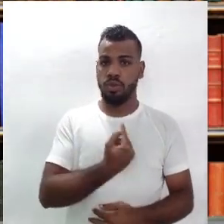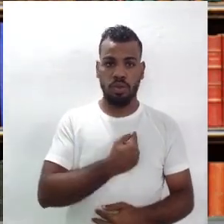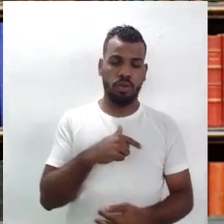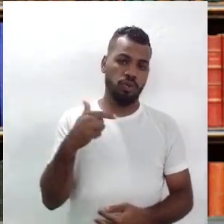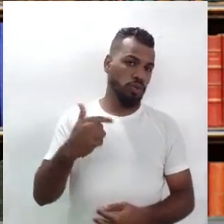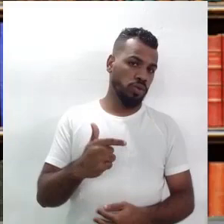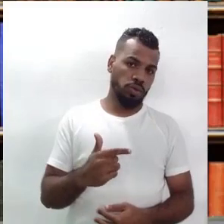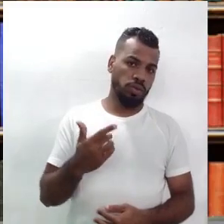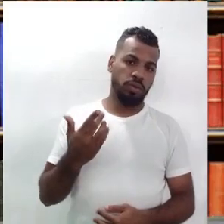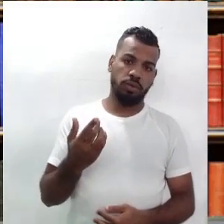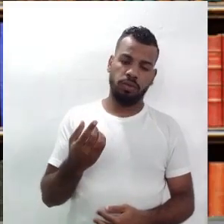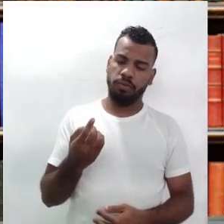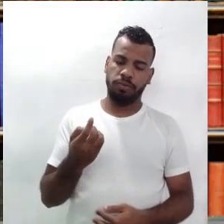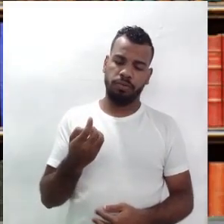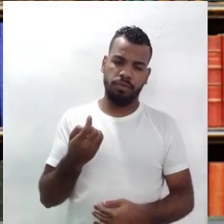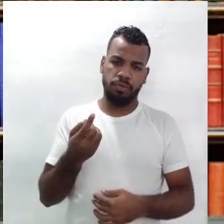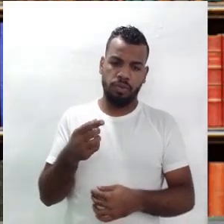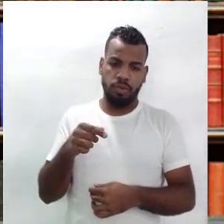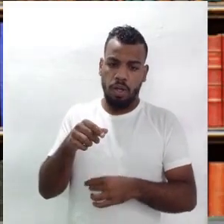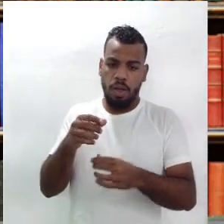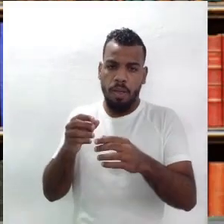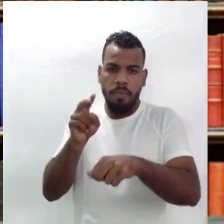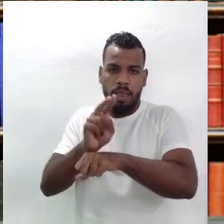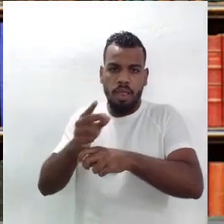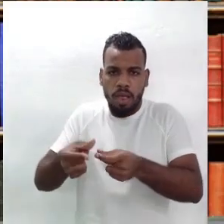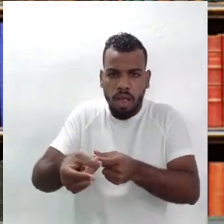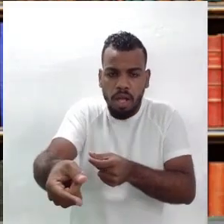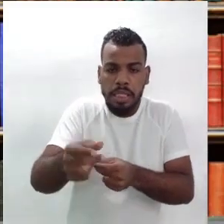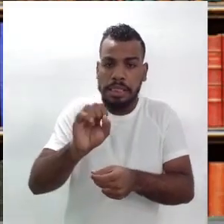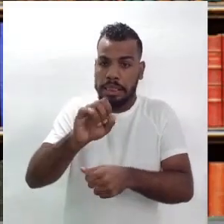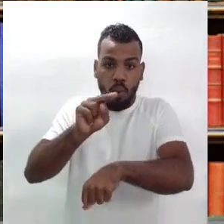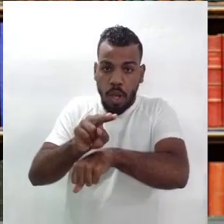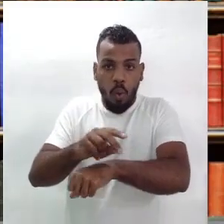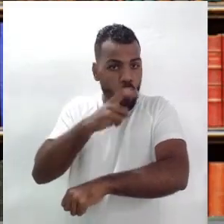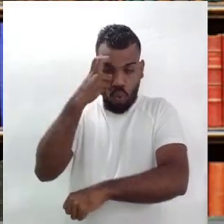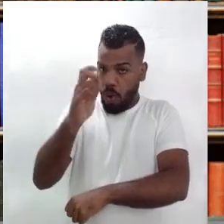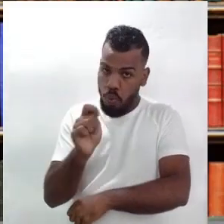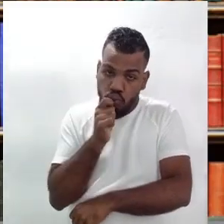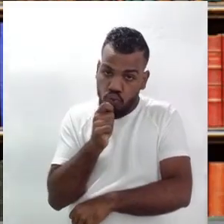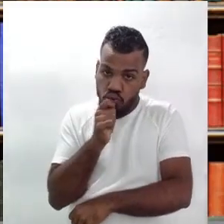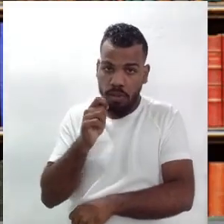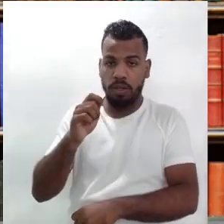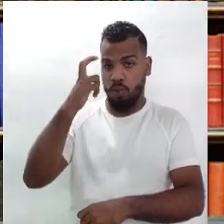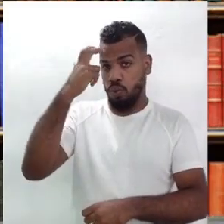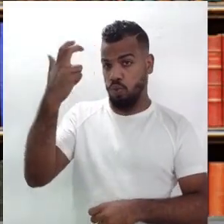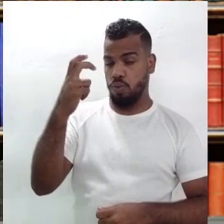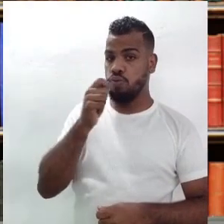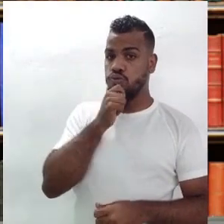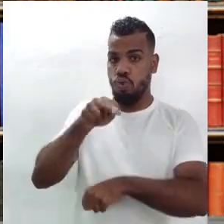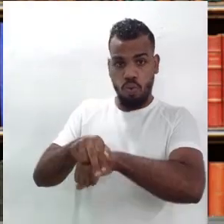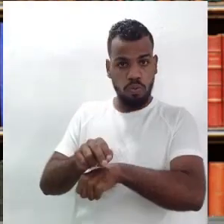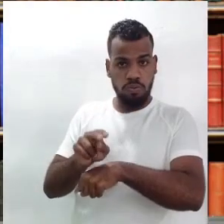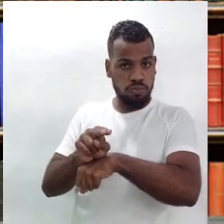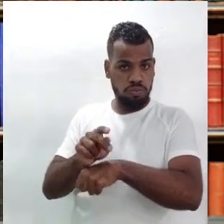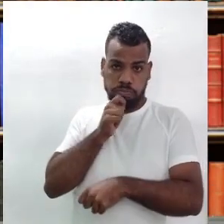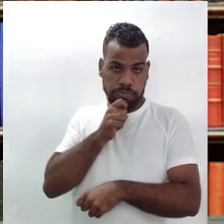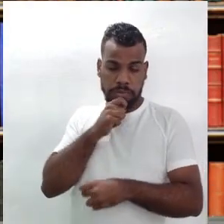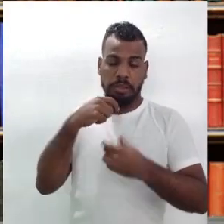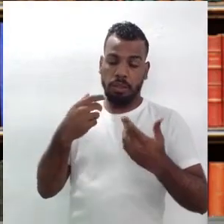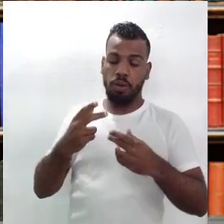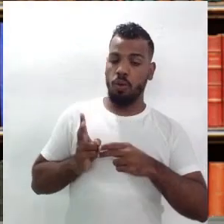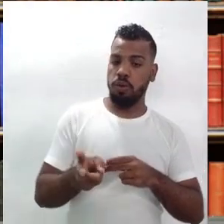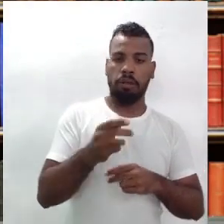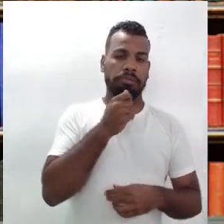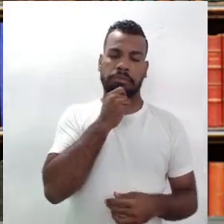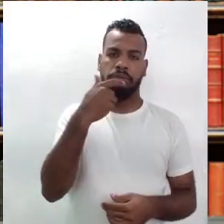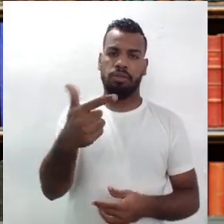patrimônio se nós não preservamos a nossa cultura. Então, essa é a dica para vocês. Brilhante, brilhante sacada,